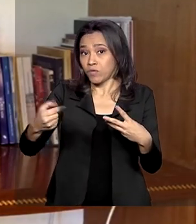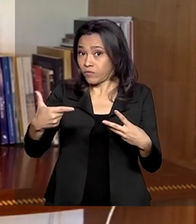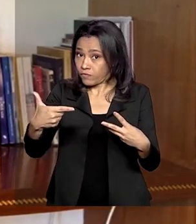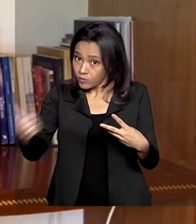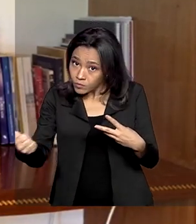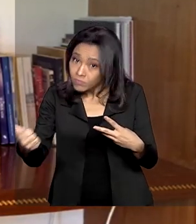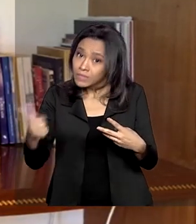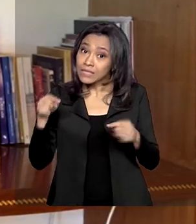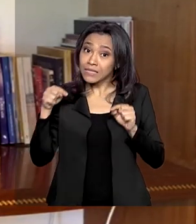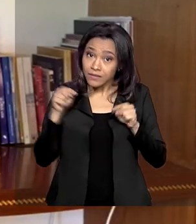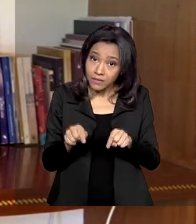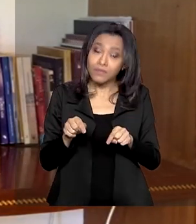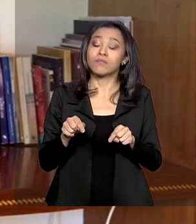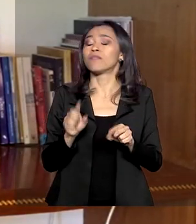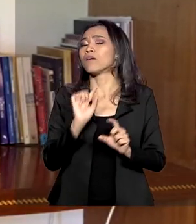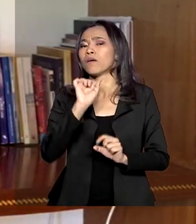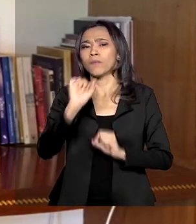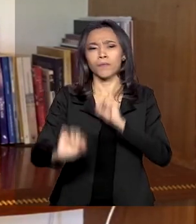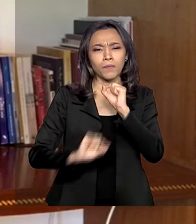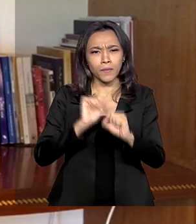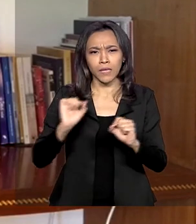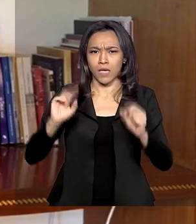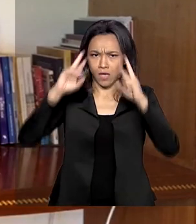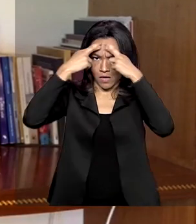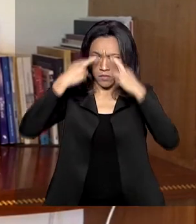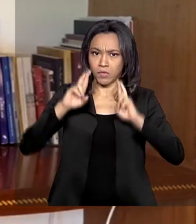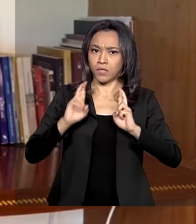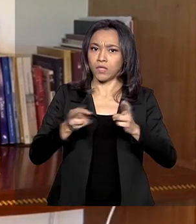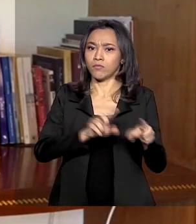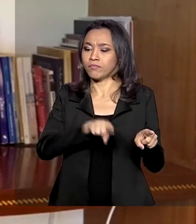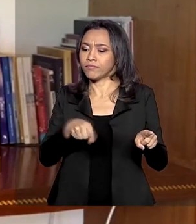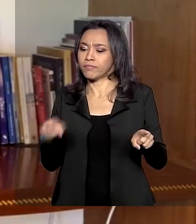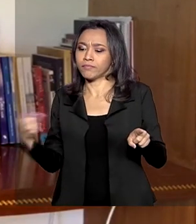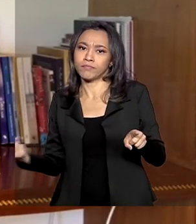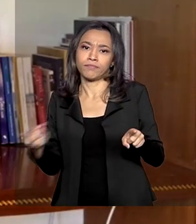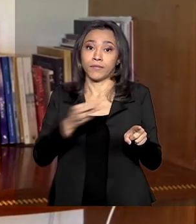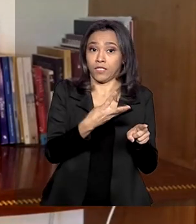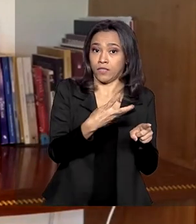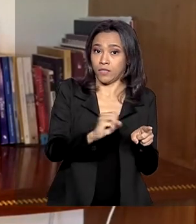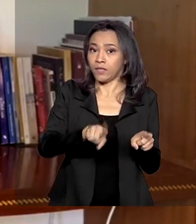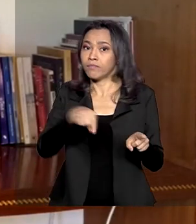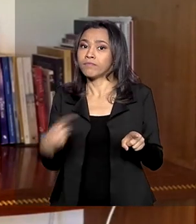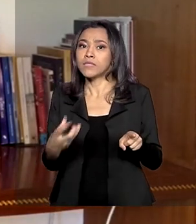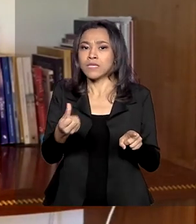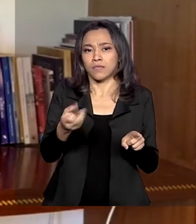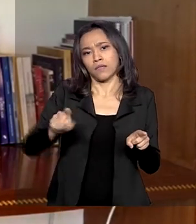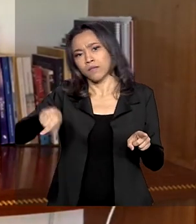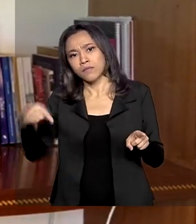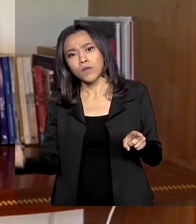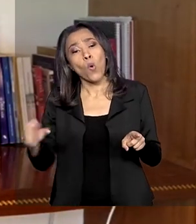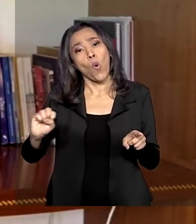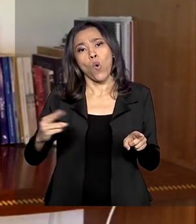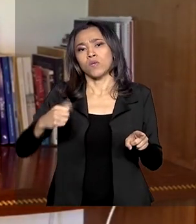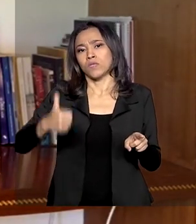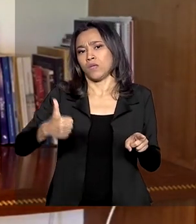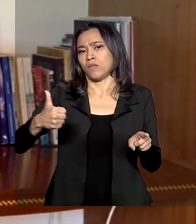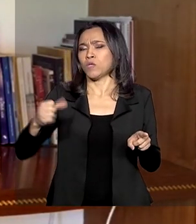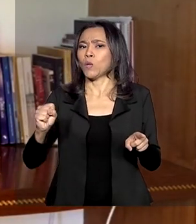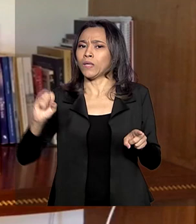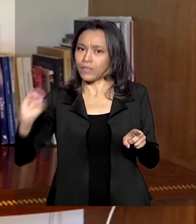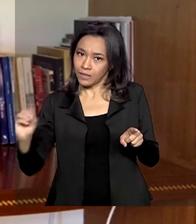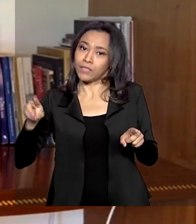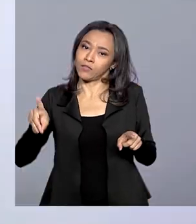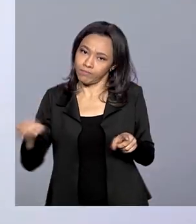Isto levando em consideração os prazos de adiamento de 30, 60 ou 180